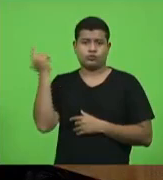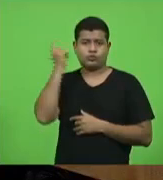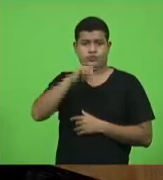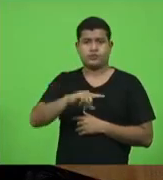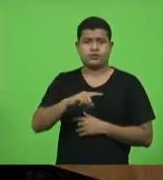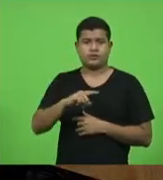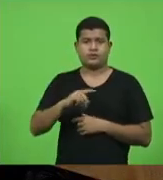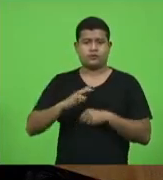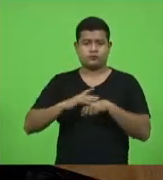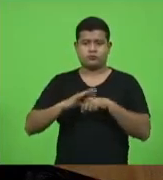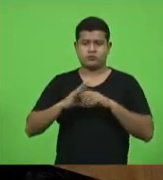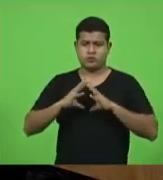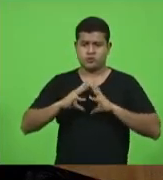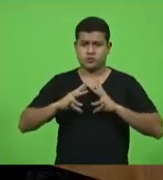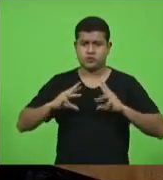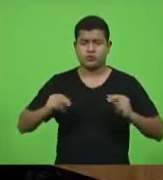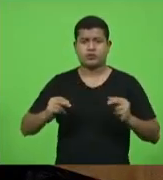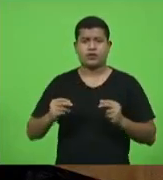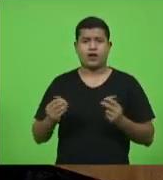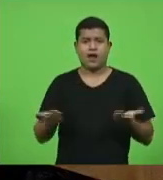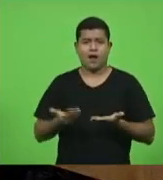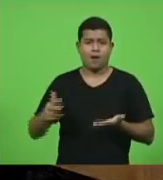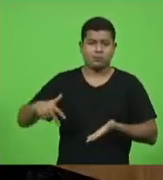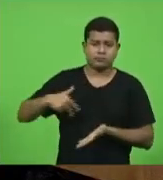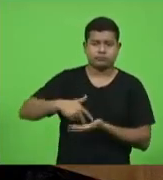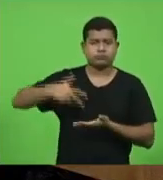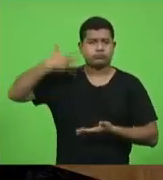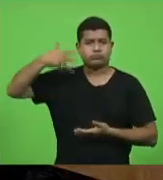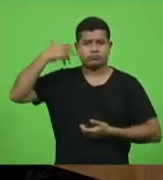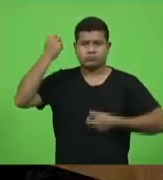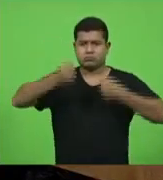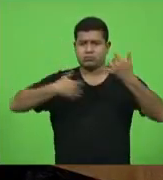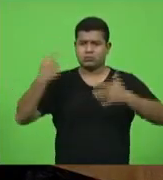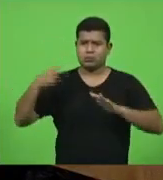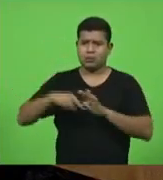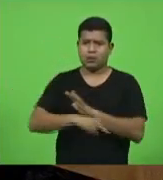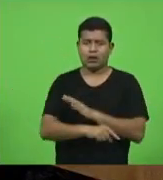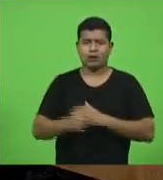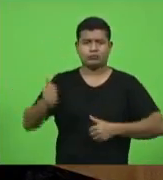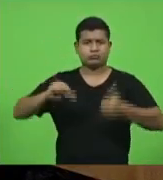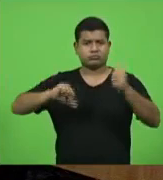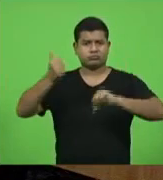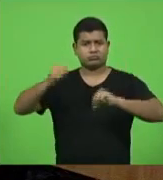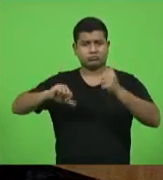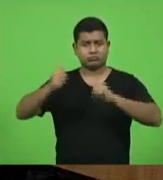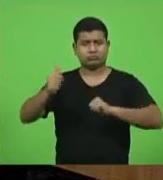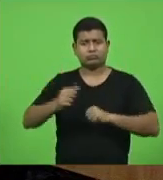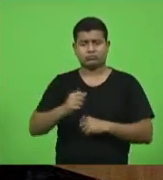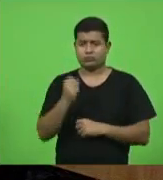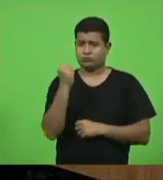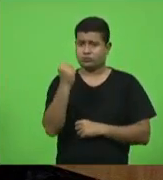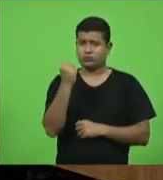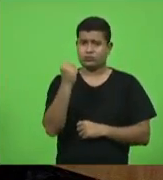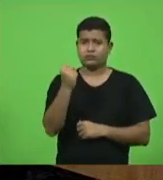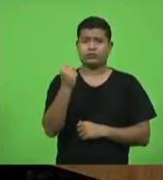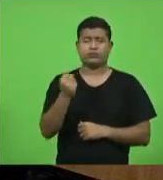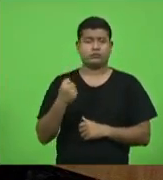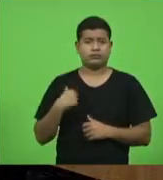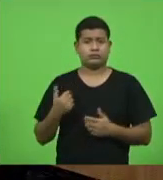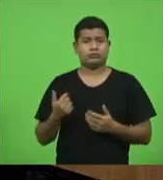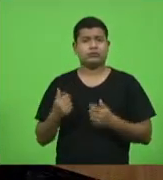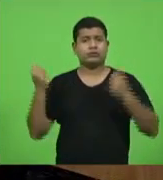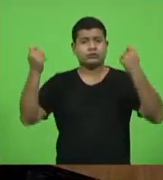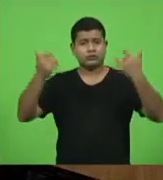faz um depoimento muito profundo uma análise muito forte sobre o quadro atual